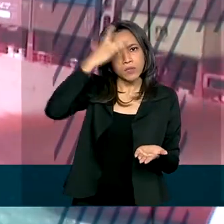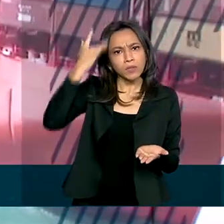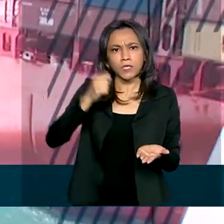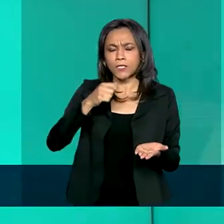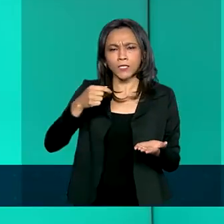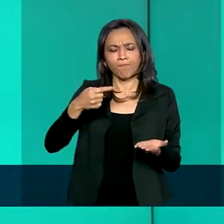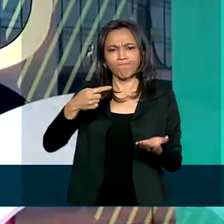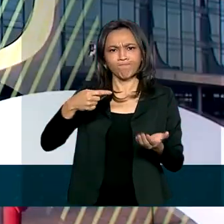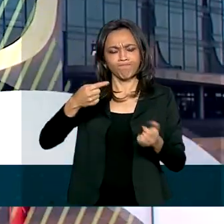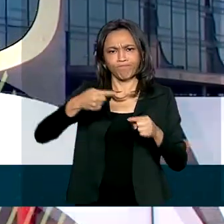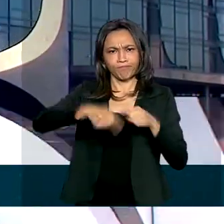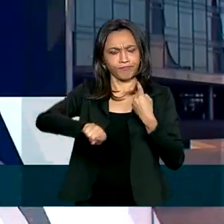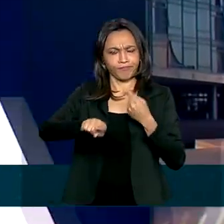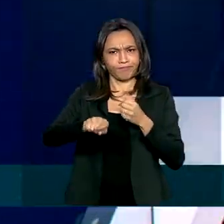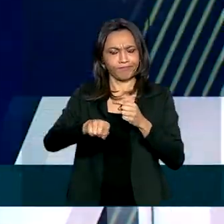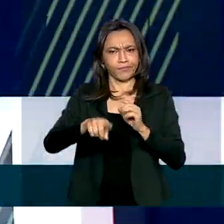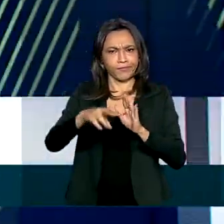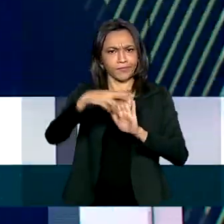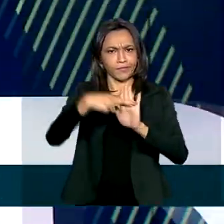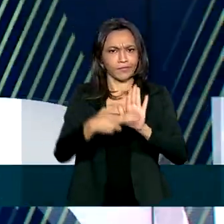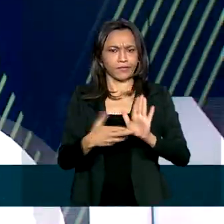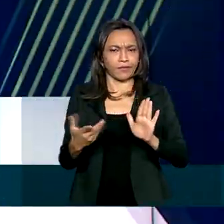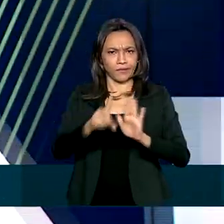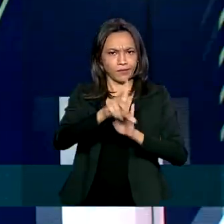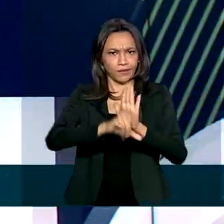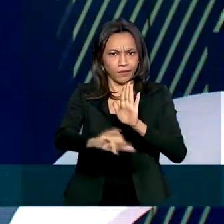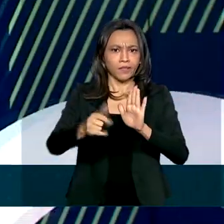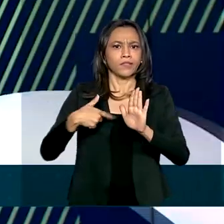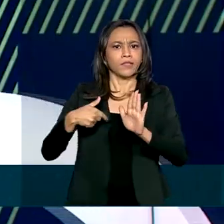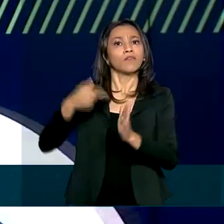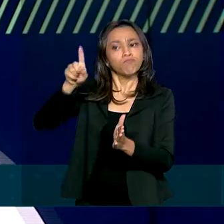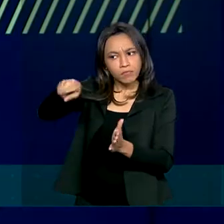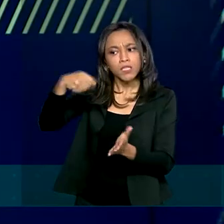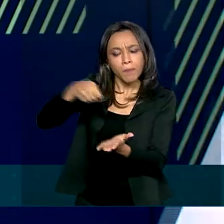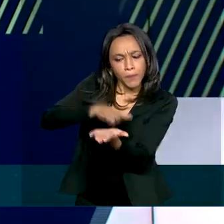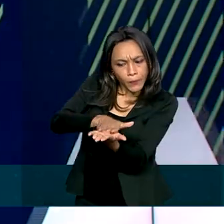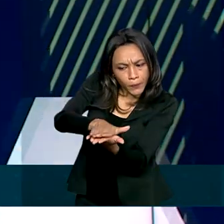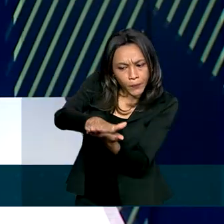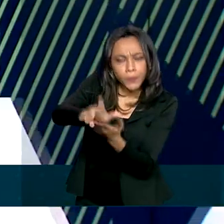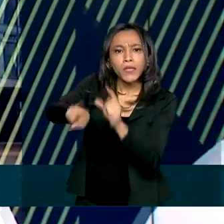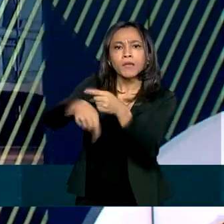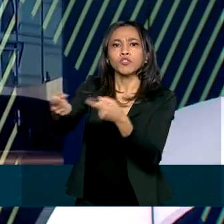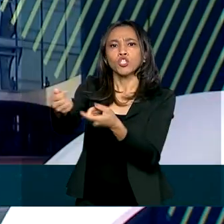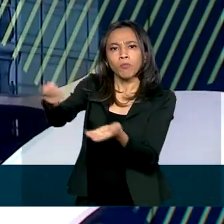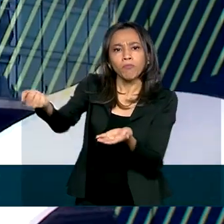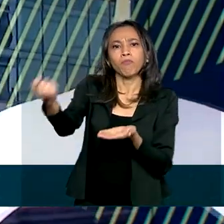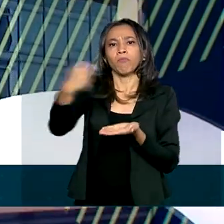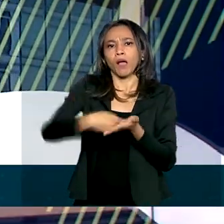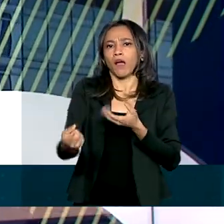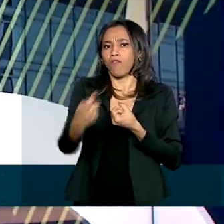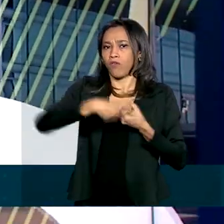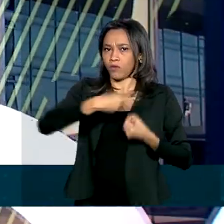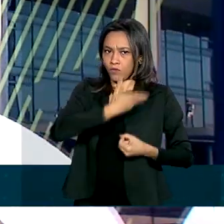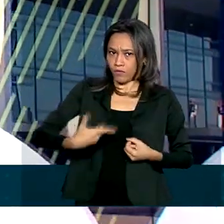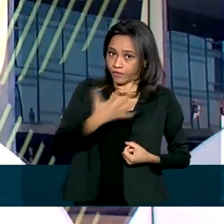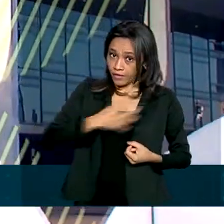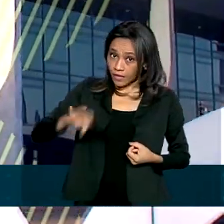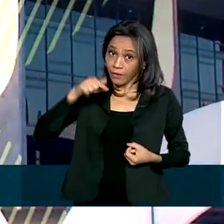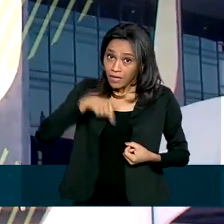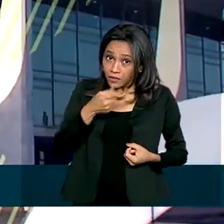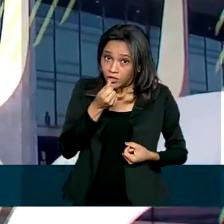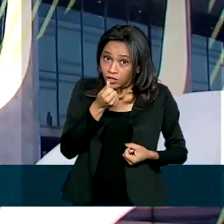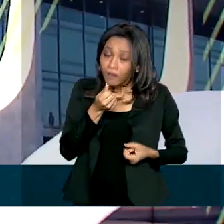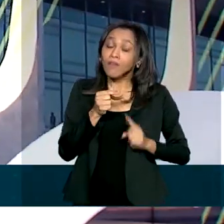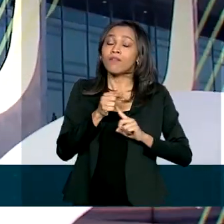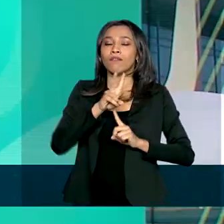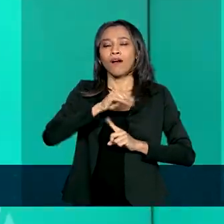se enquadravam nos critérios da lei emitiram as guias de pagamento para devolver o recurso à União. O valor recuperado será utilizado